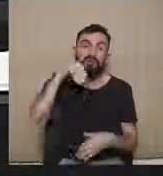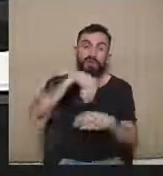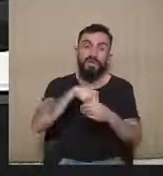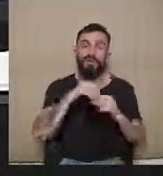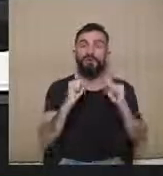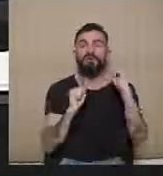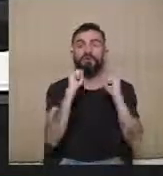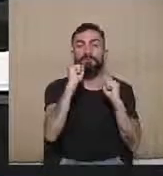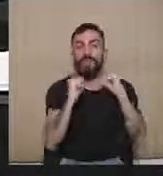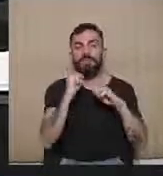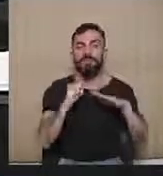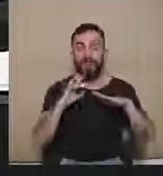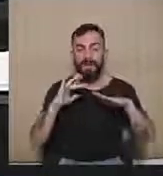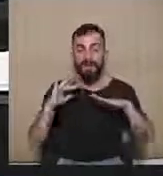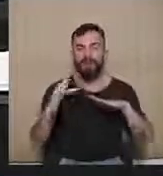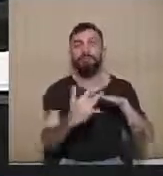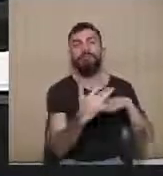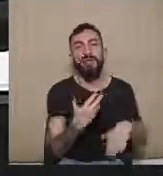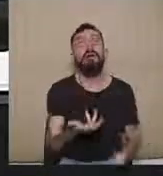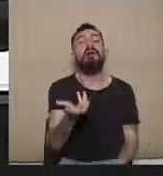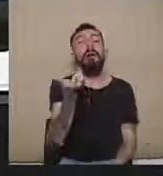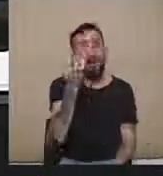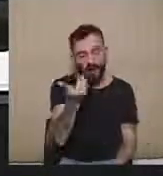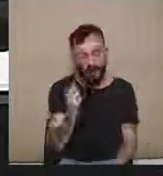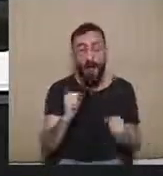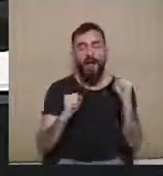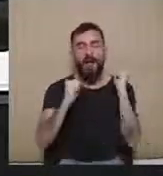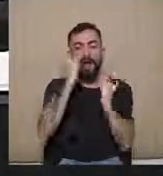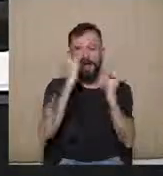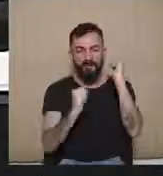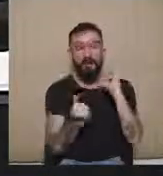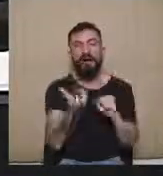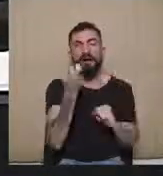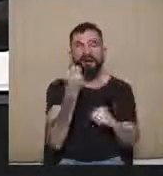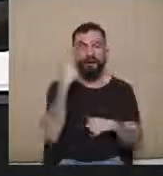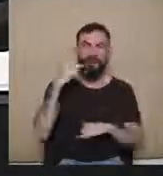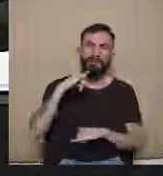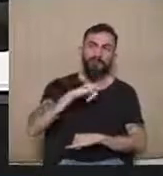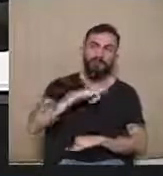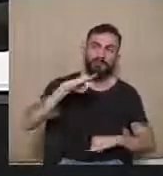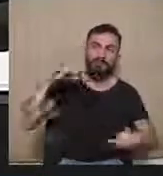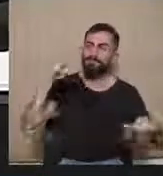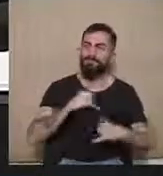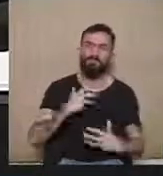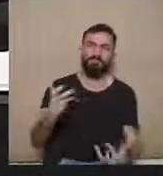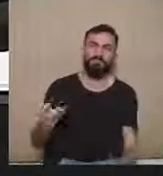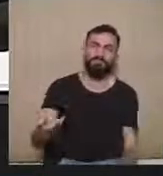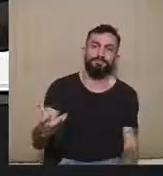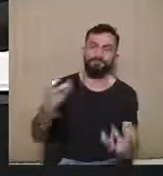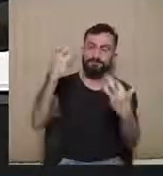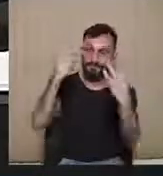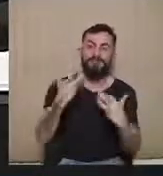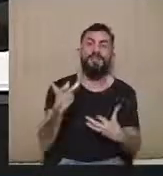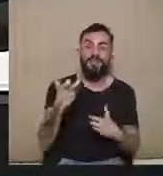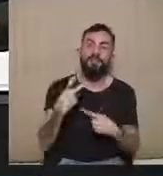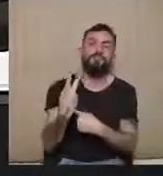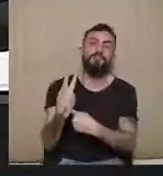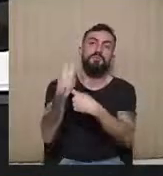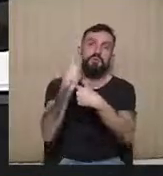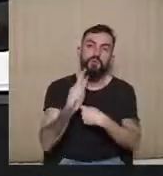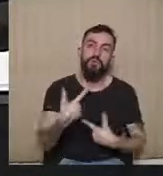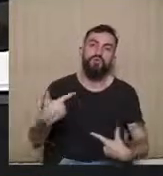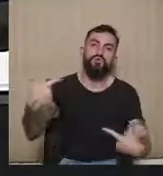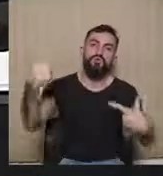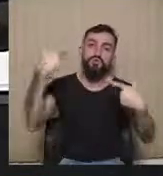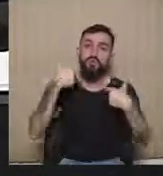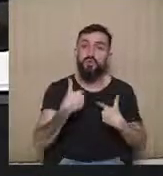que querem mesmo é que existam manchetes que sejam chamativas, ainda que elas não correspondam necessariamente à